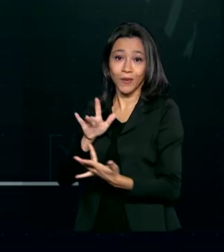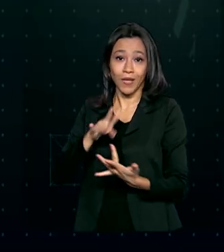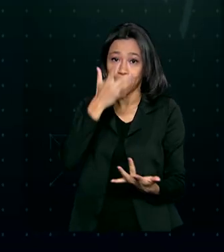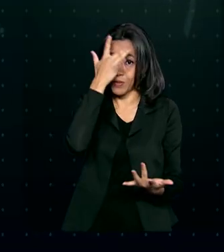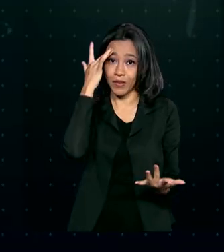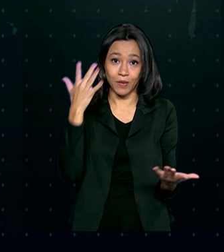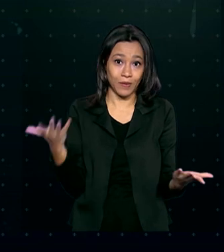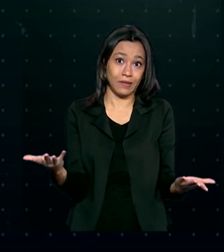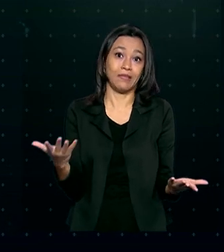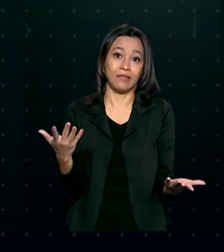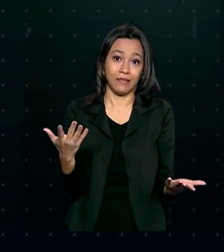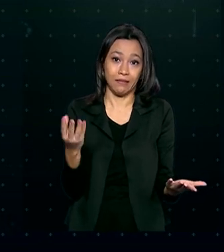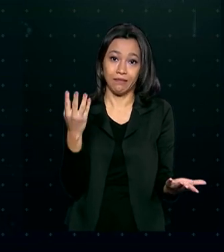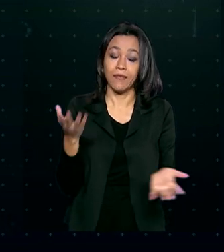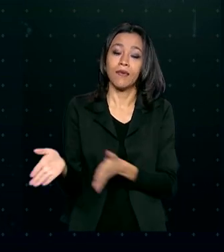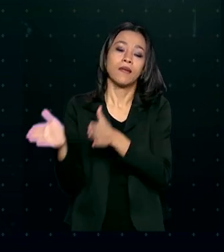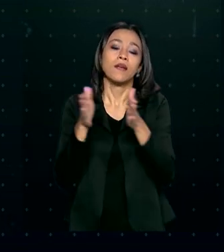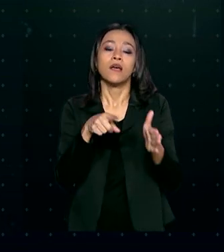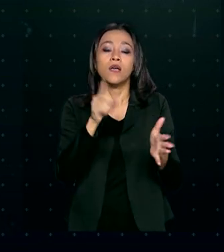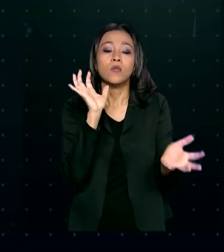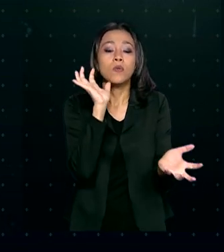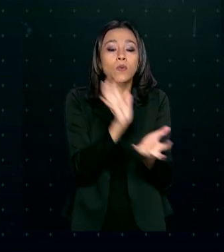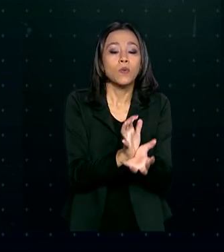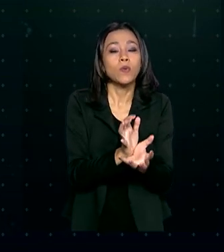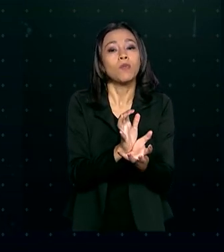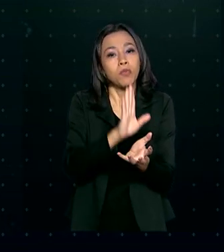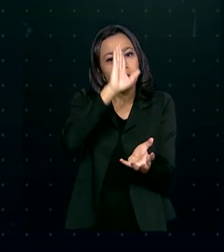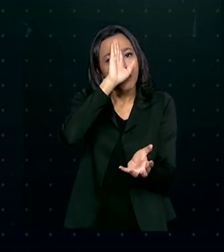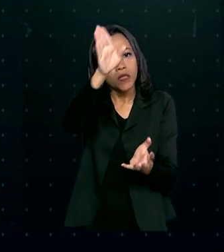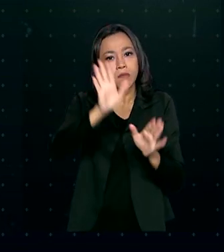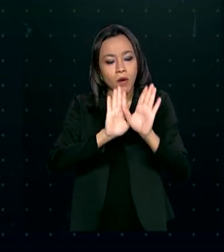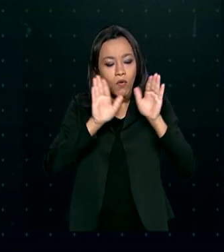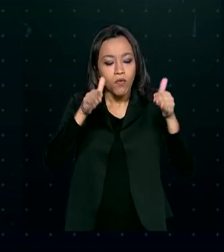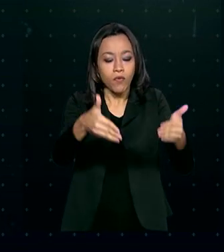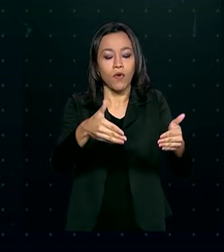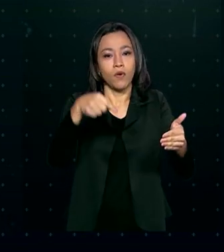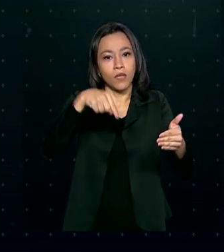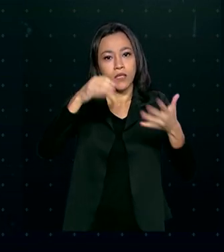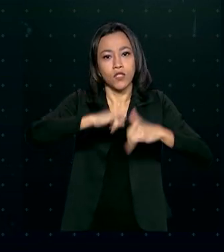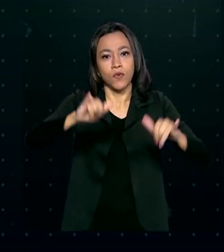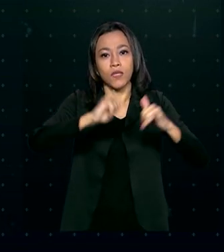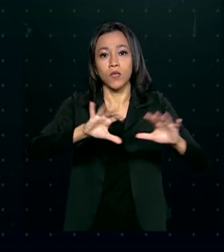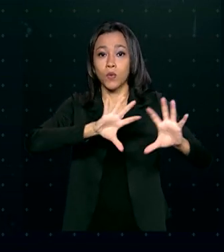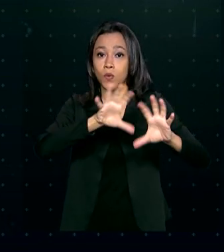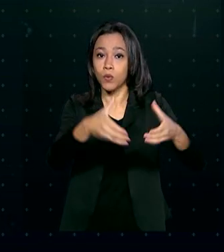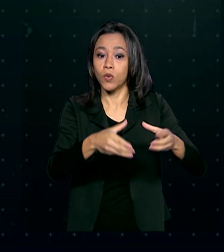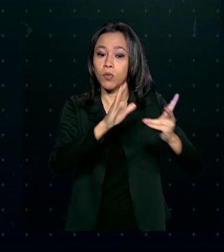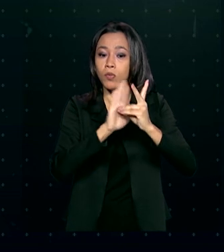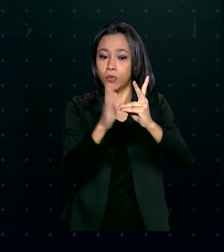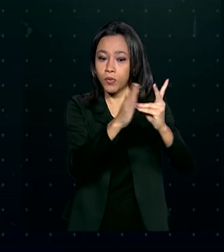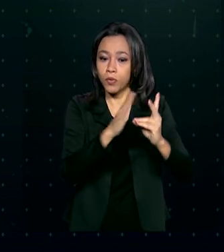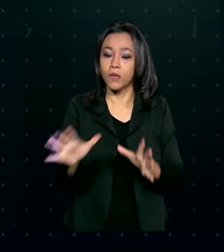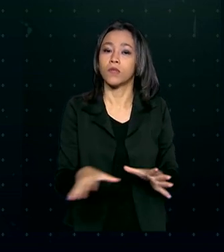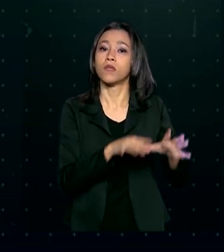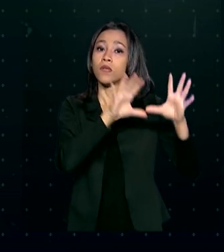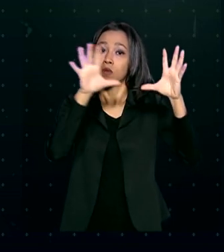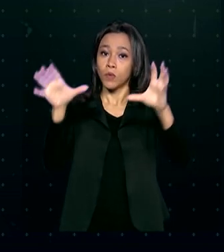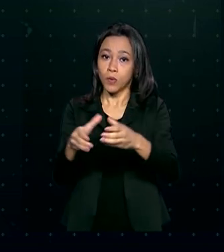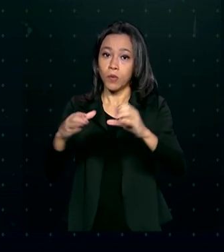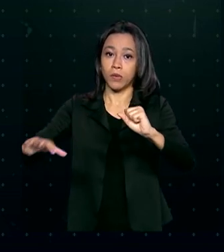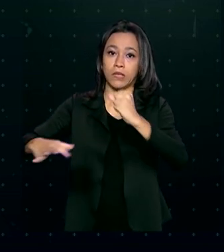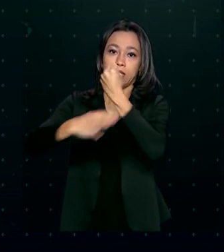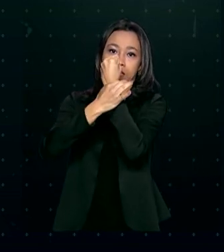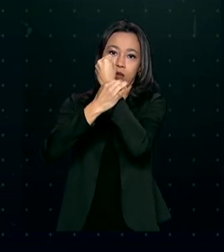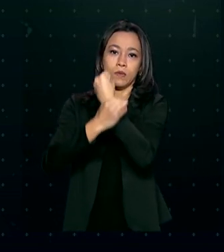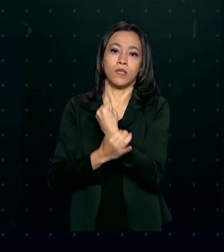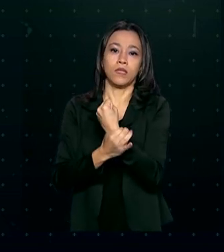aí. Fazem parte também do grupo prioritário da segunda fase da campanha, os indígenas, membros das forças de segurança